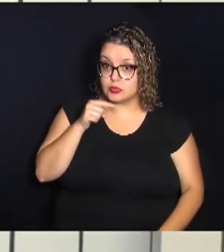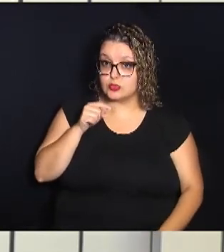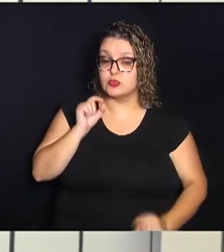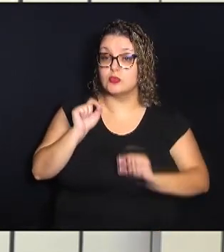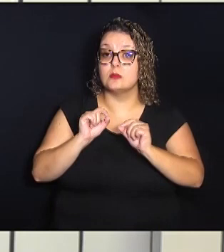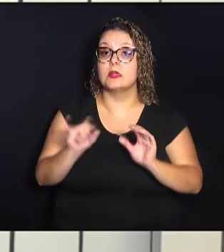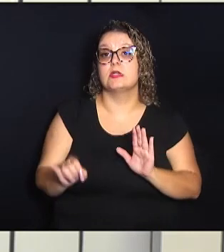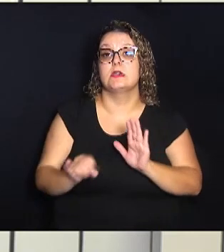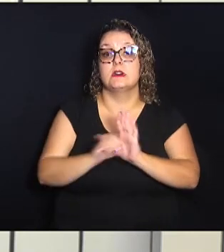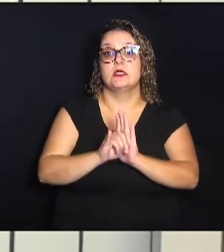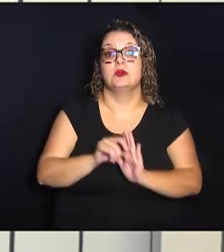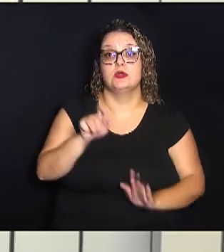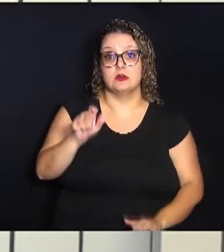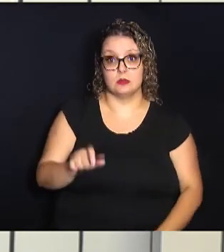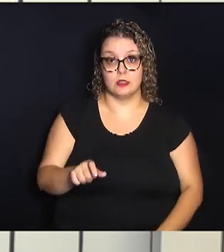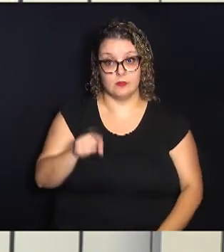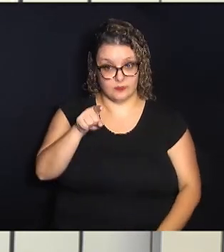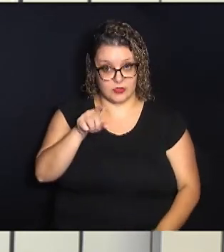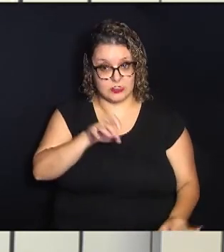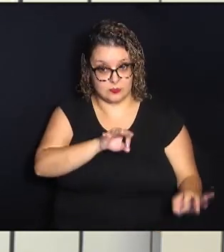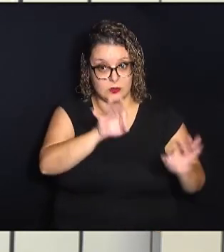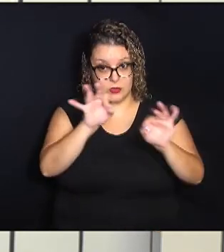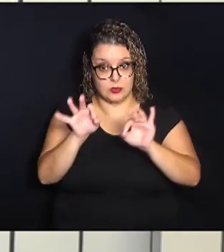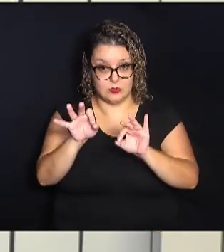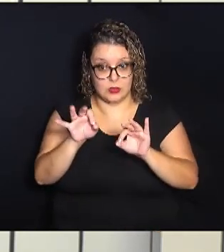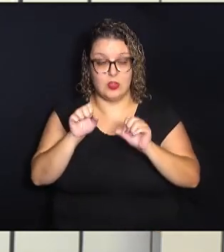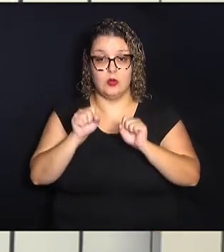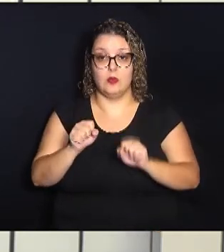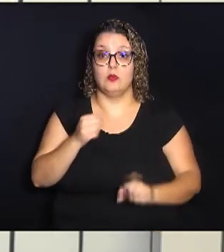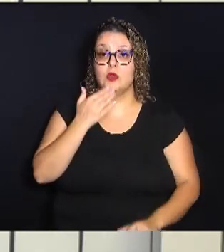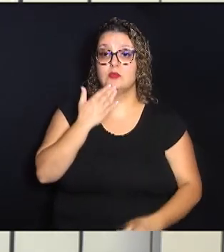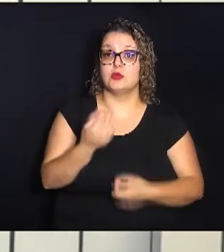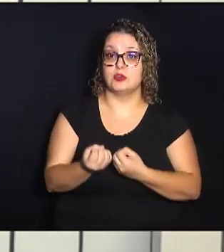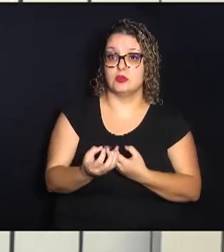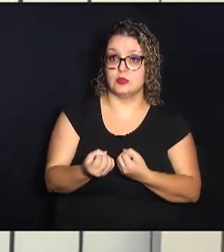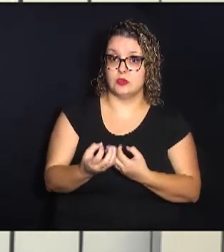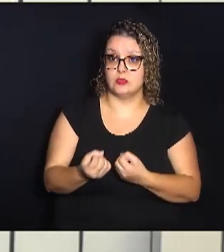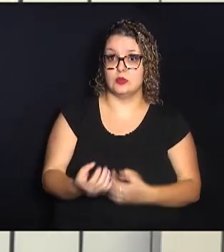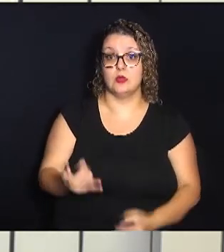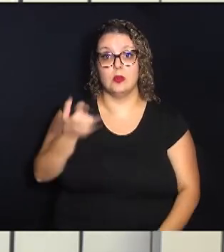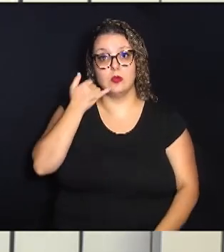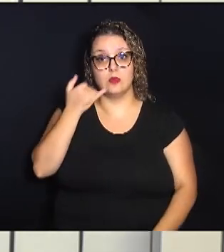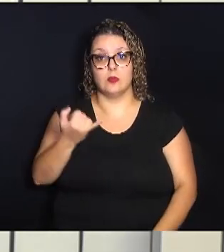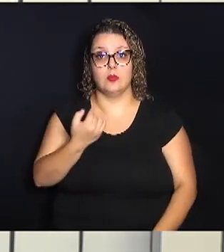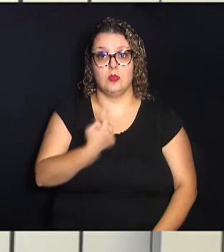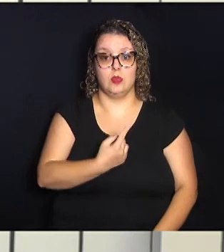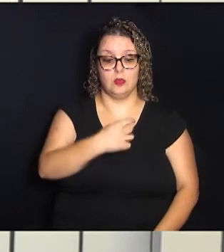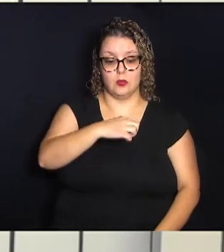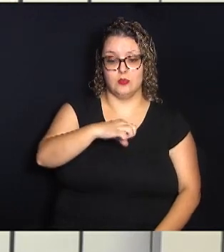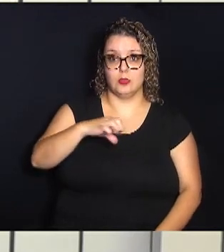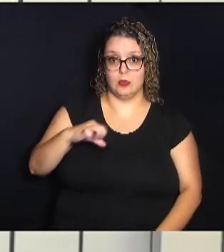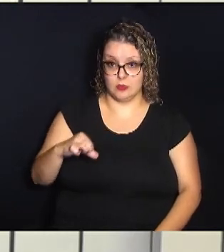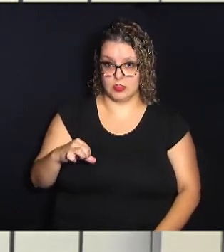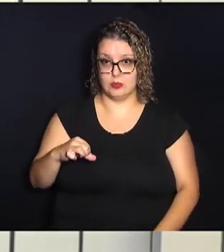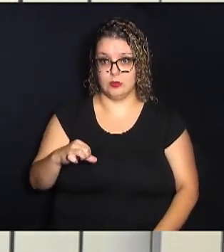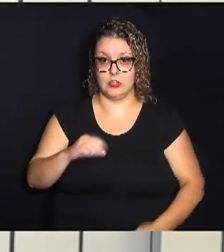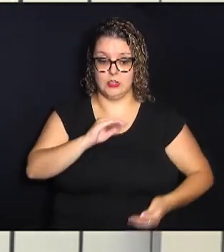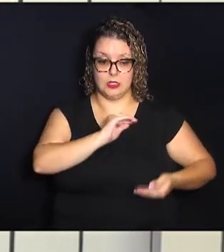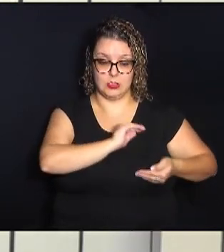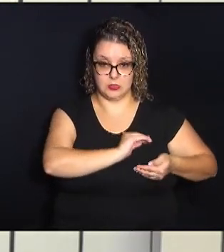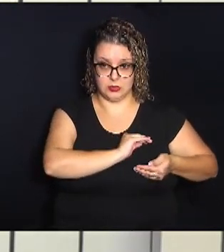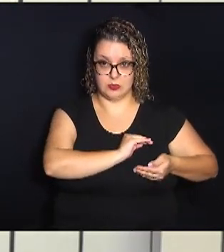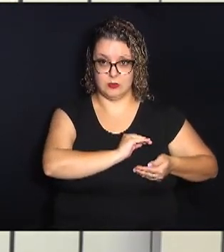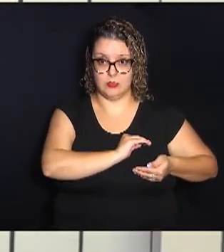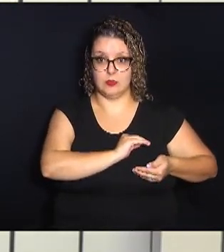identificação, você que está nos acompanhando pode pedir informações pelo telefone 199 da Defesa Civil.